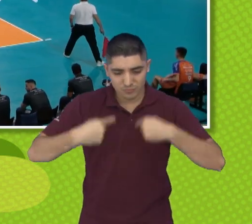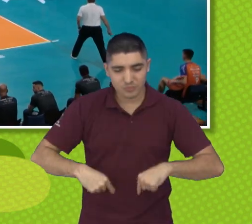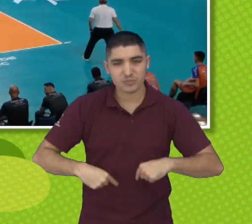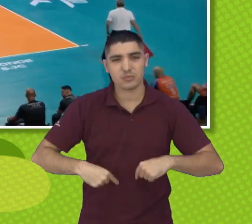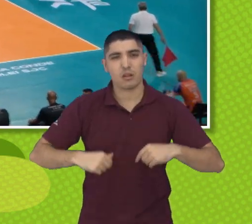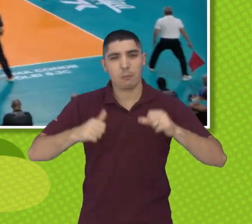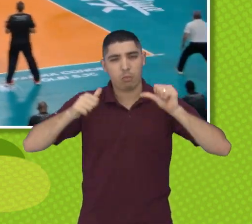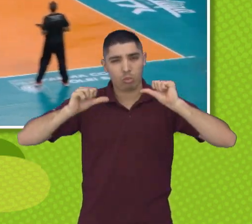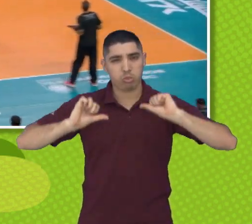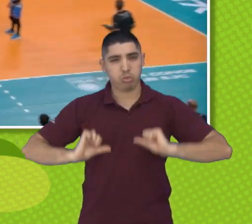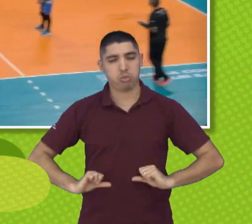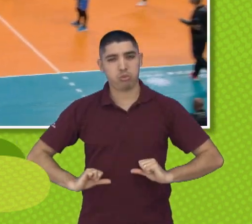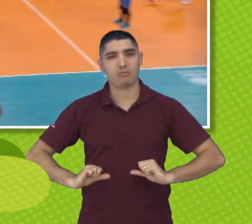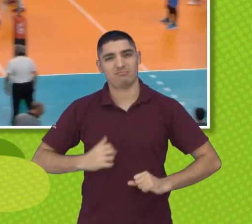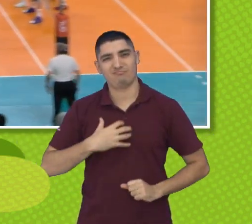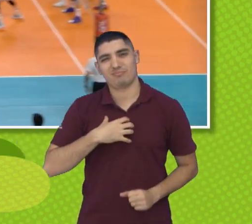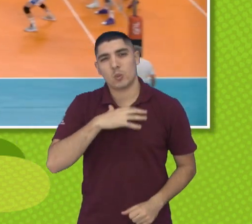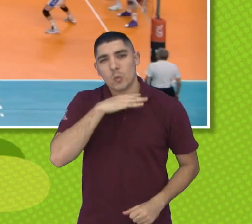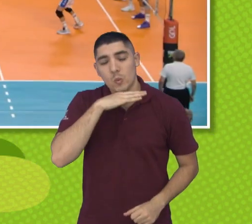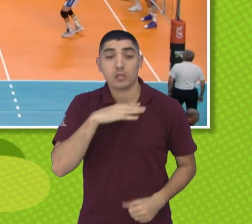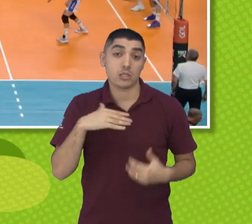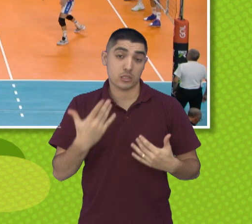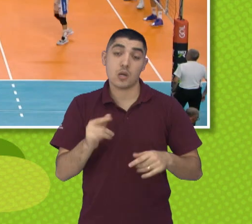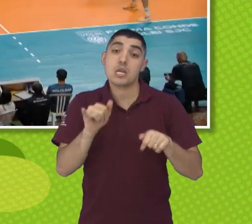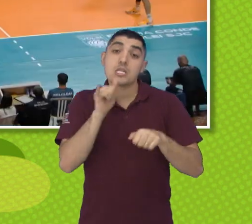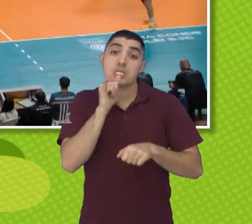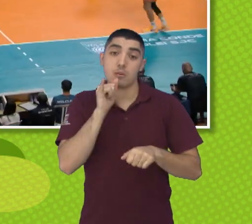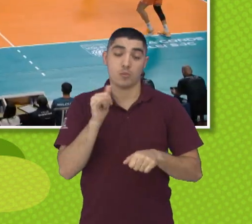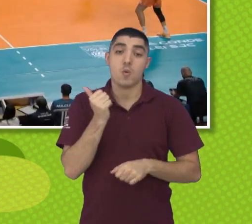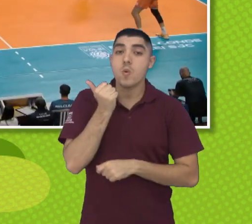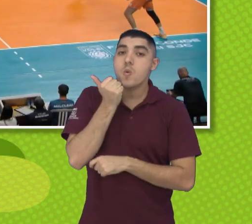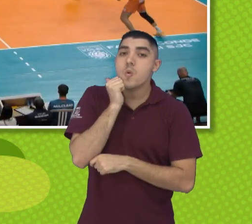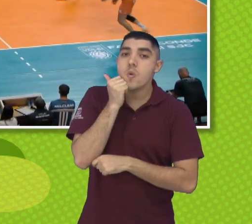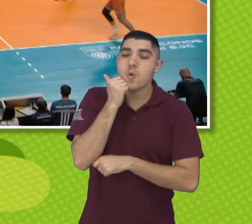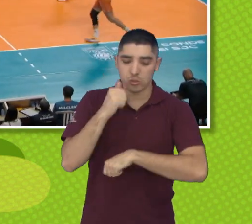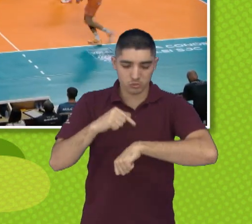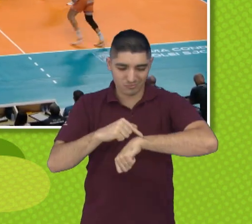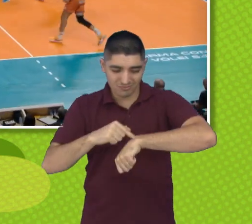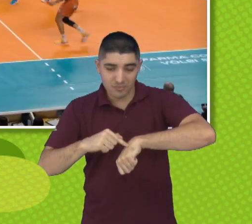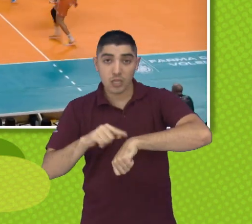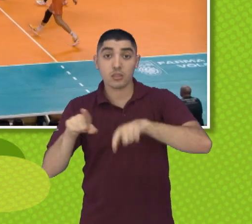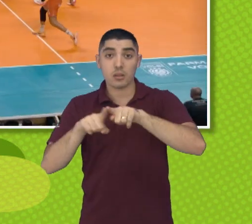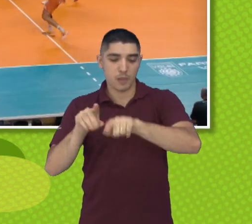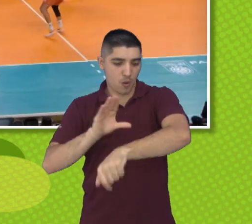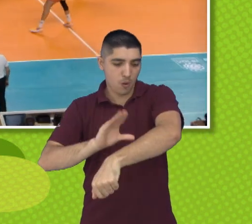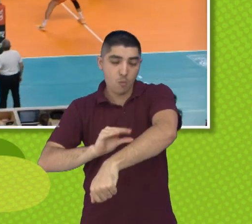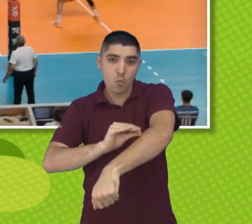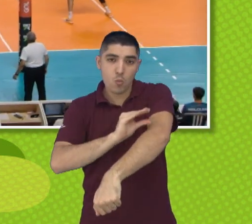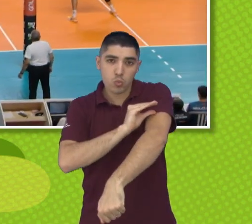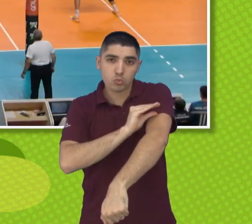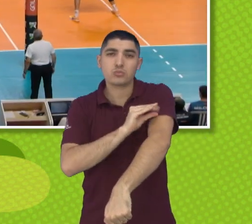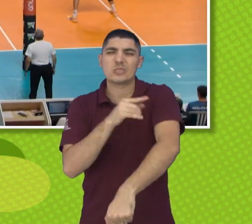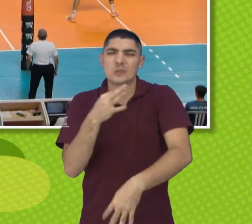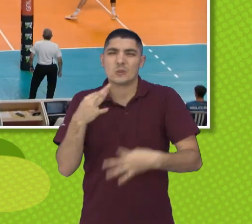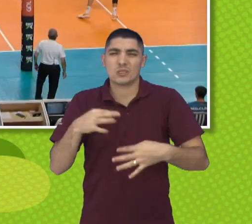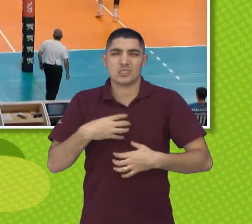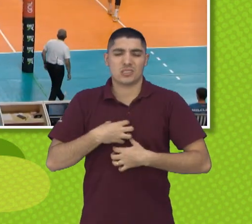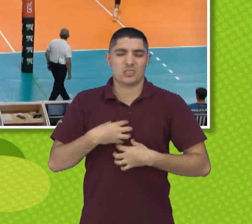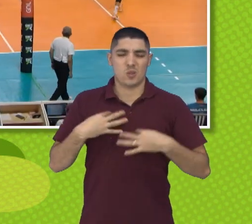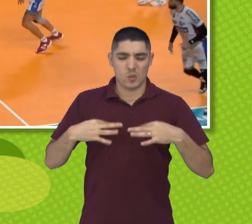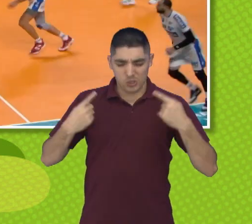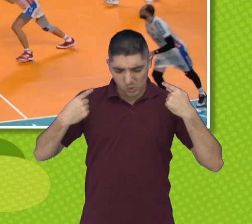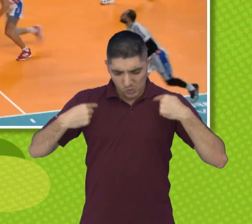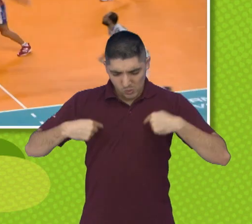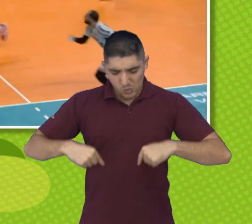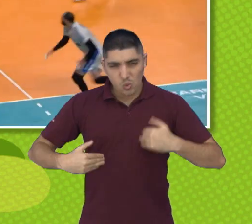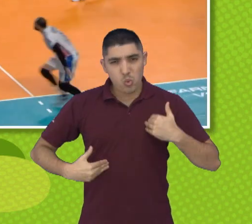os ossos, os músculos doem muito. Então todo esse problema